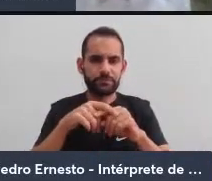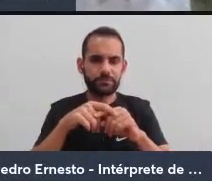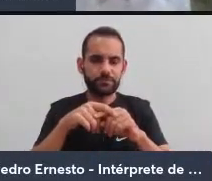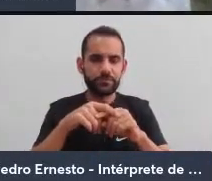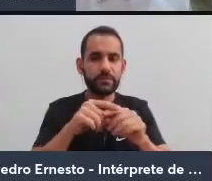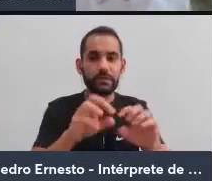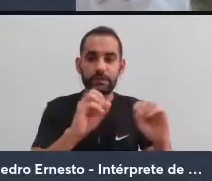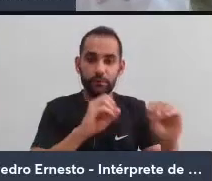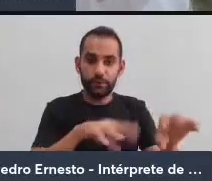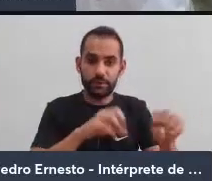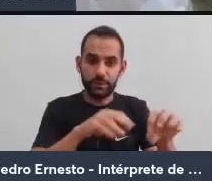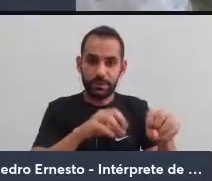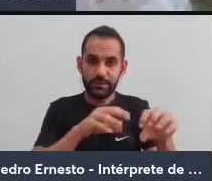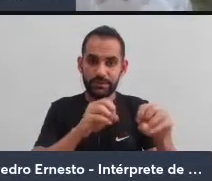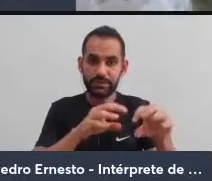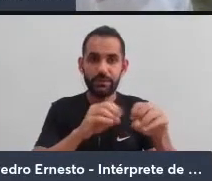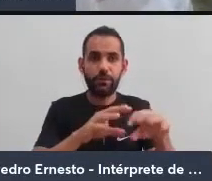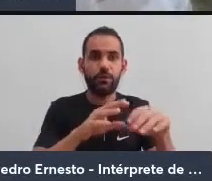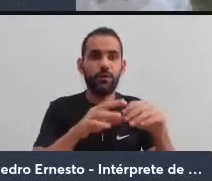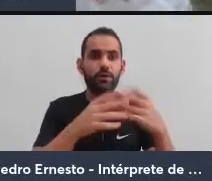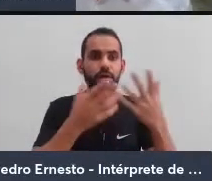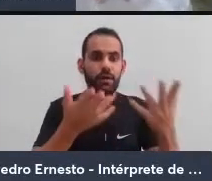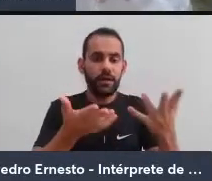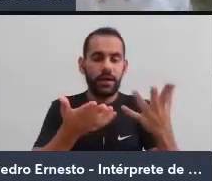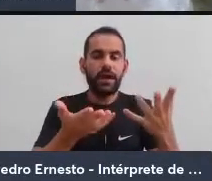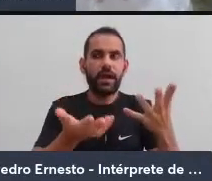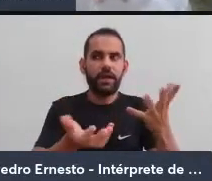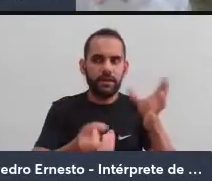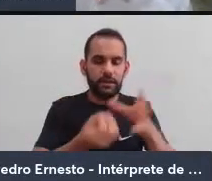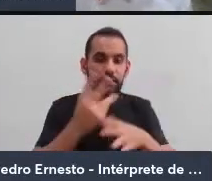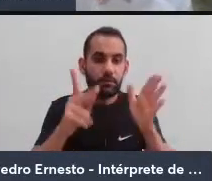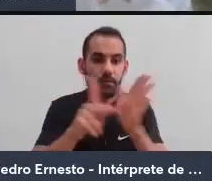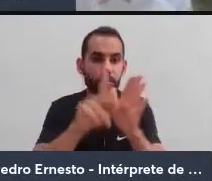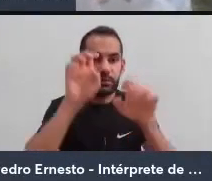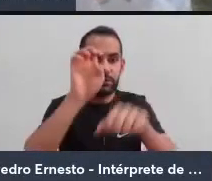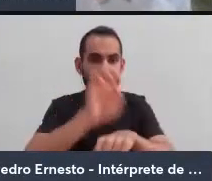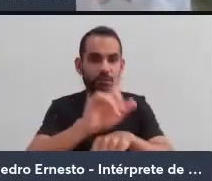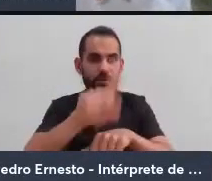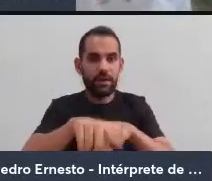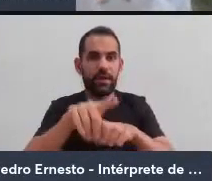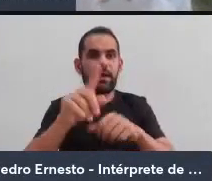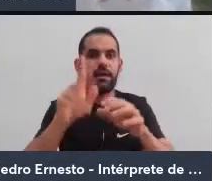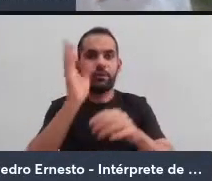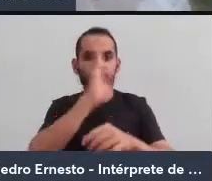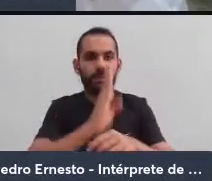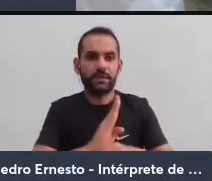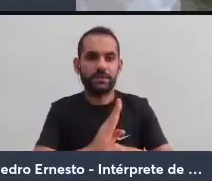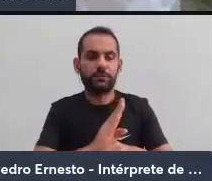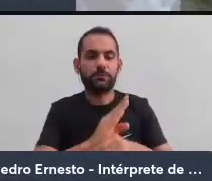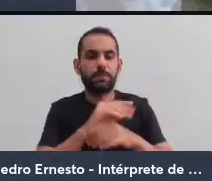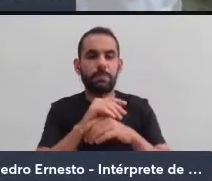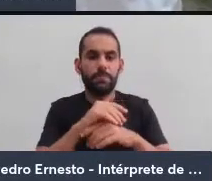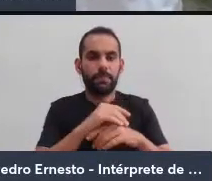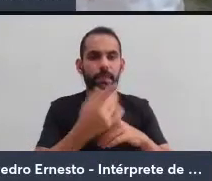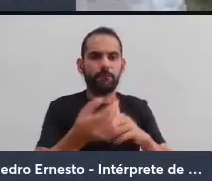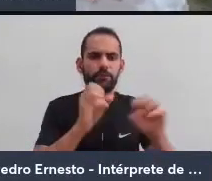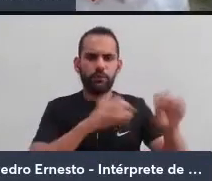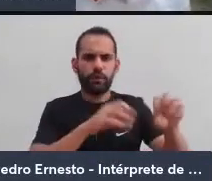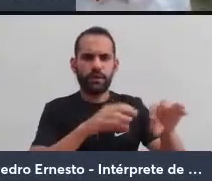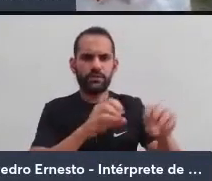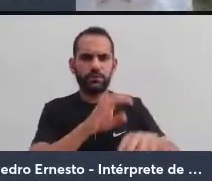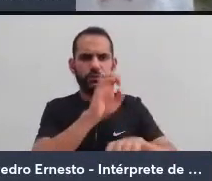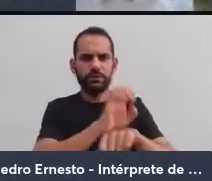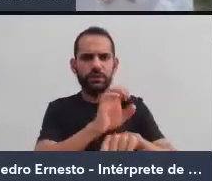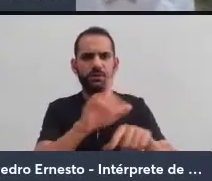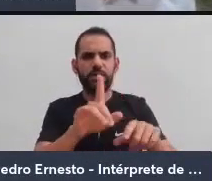uma educação estatal, de uma educação gerida pelo Estado, como é o nosso caso no Brasil, e aí, por educação estatal, eu não